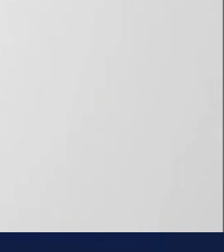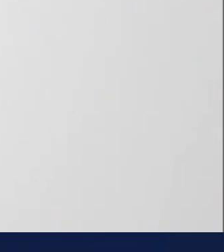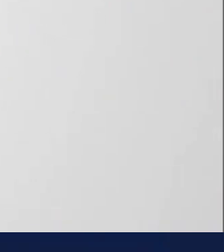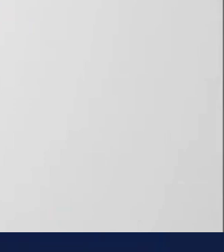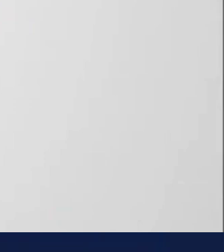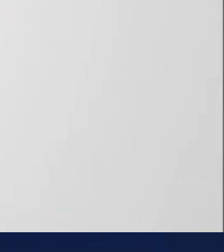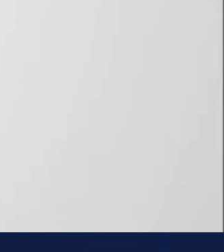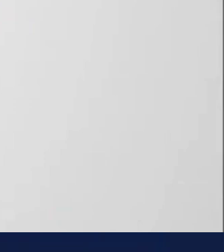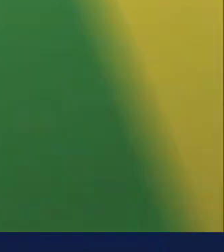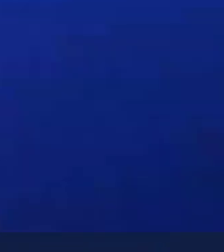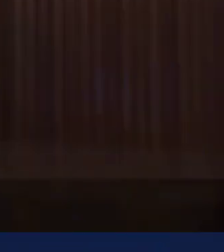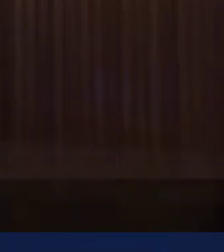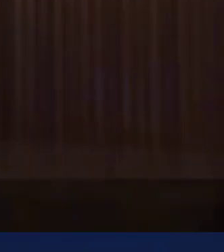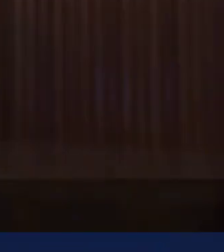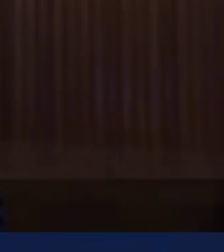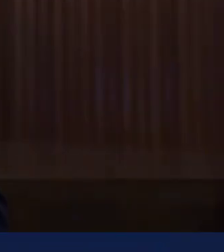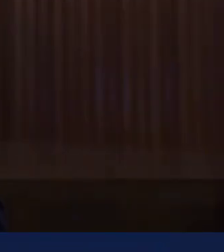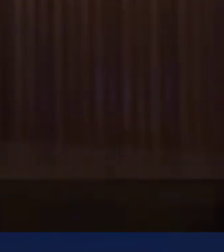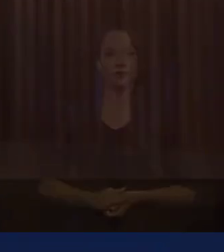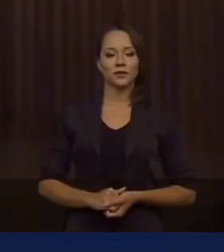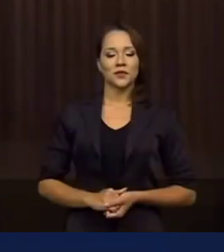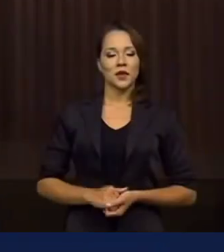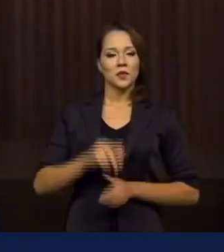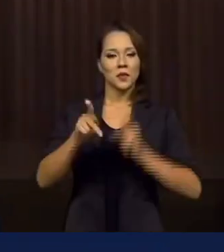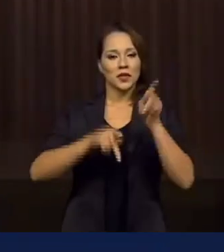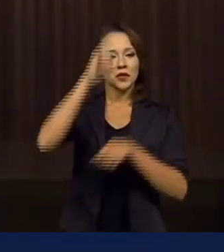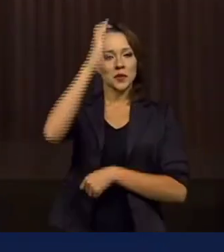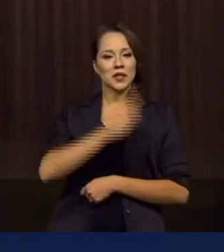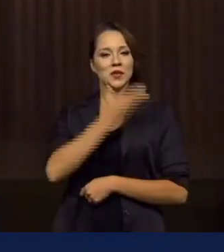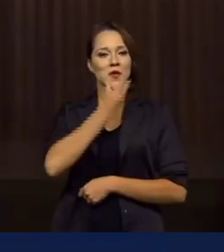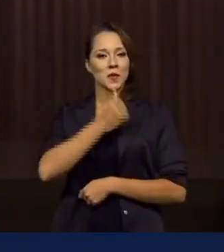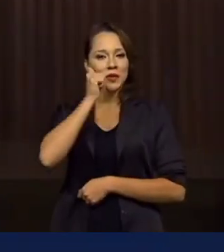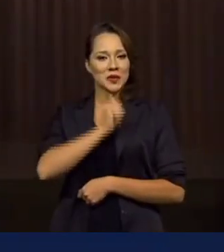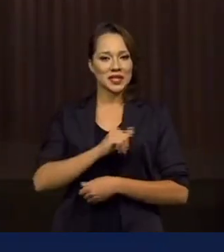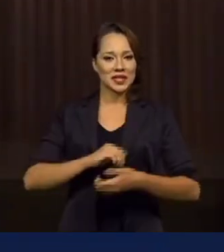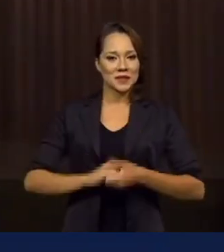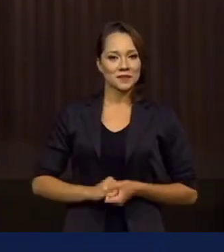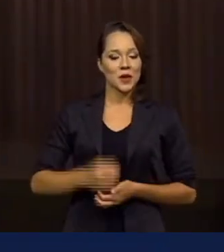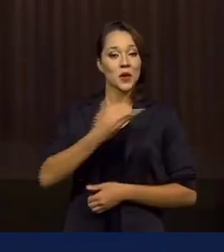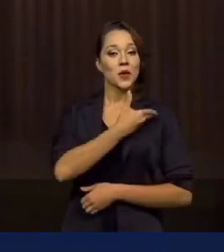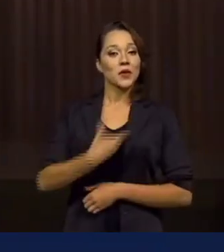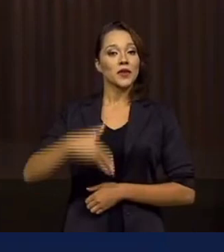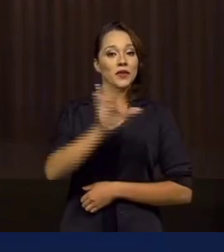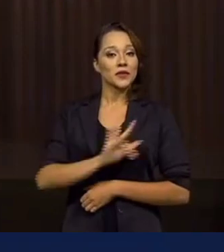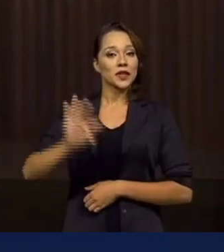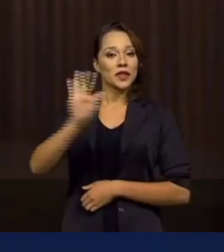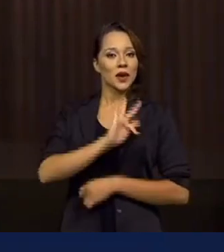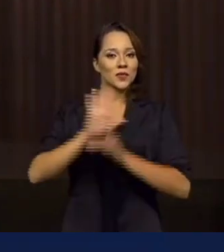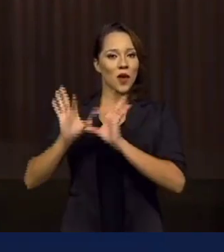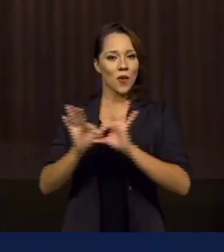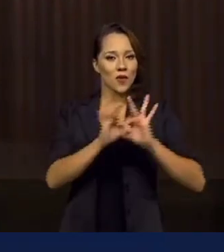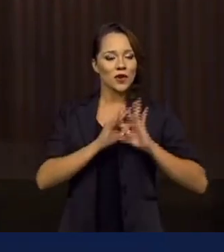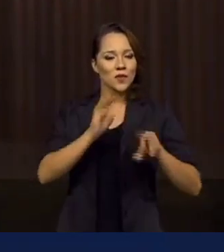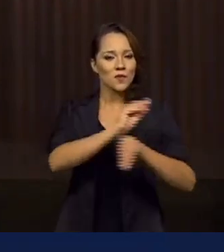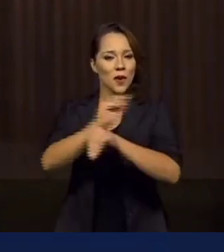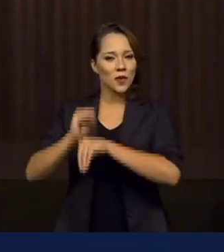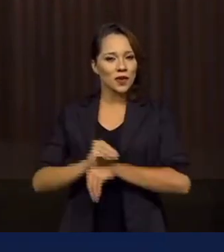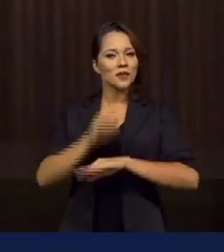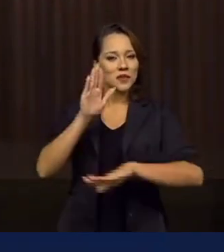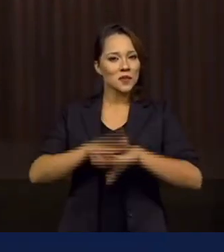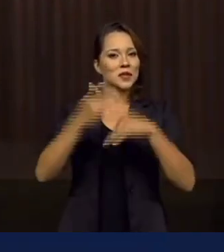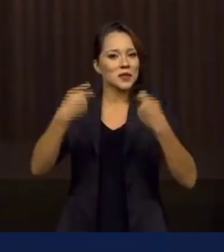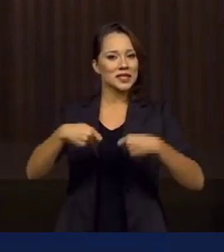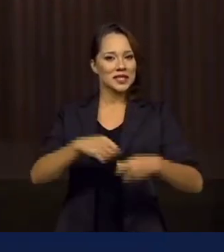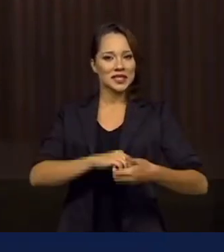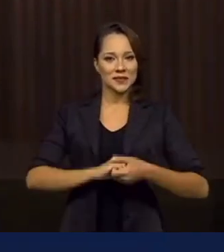João Loma. Brasileiras e brasileiros, o governo federal está unido para cuidar daqueles que mais